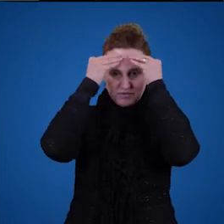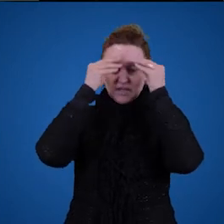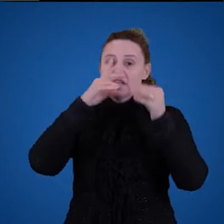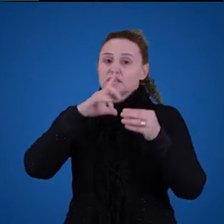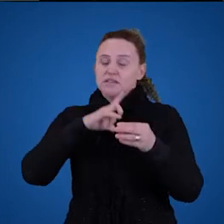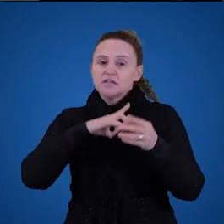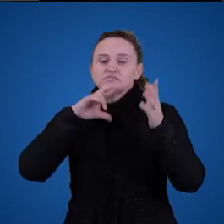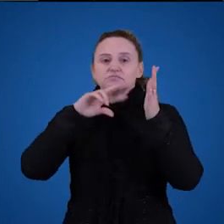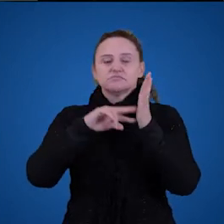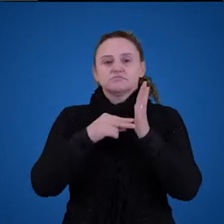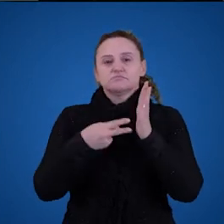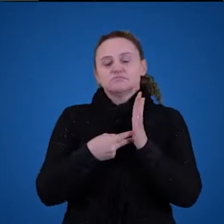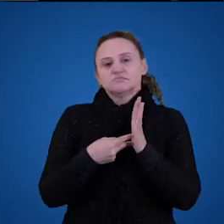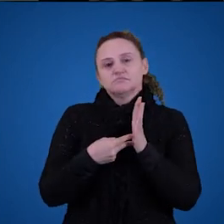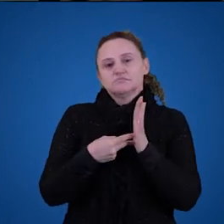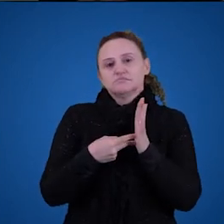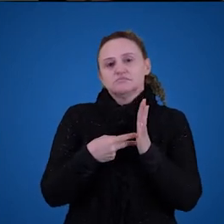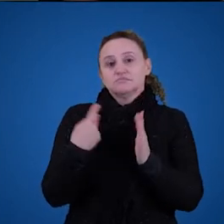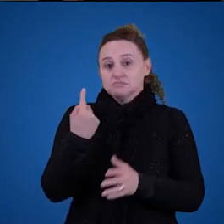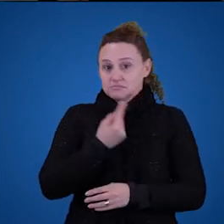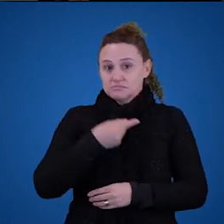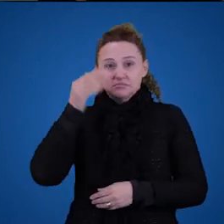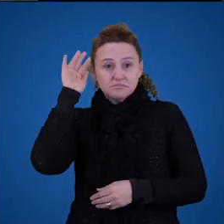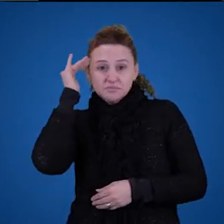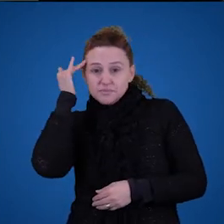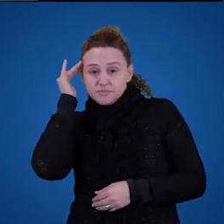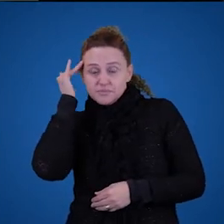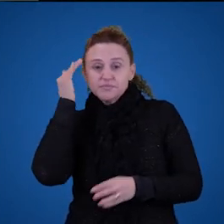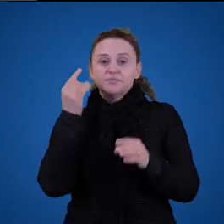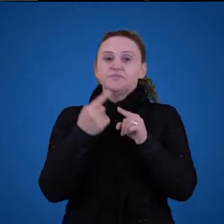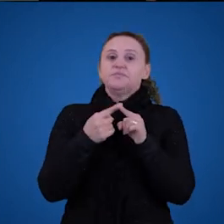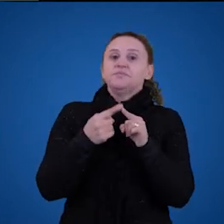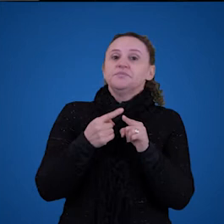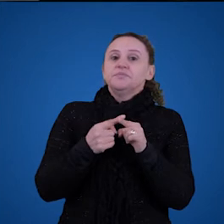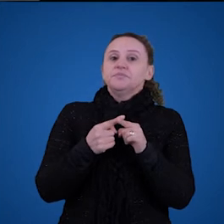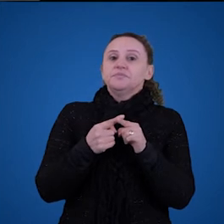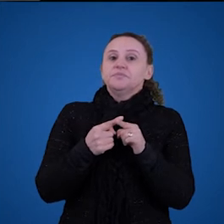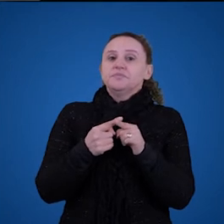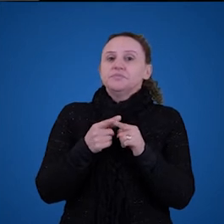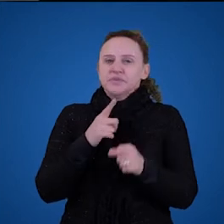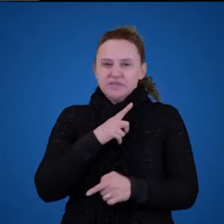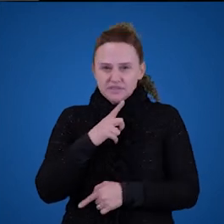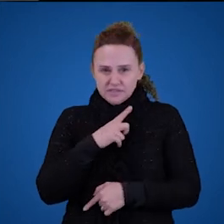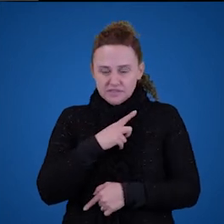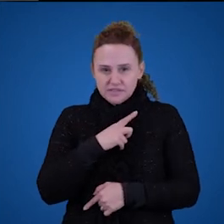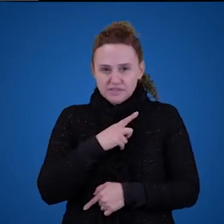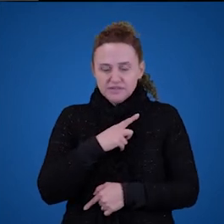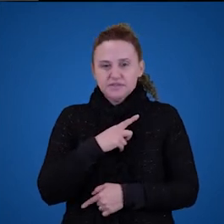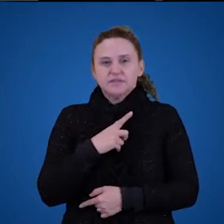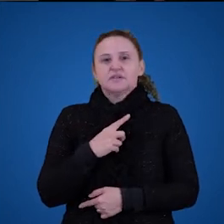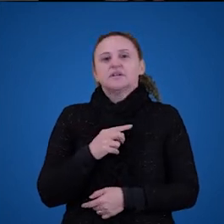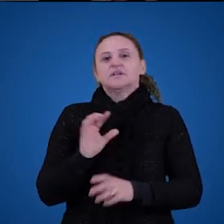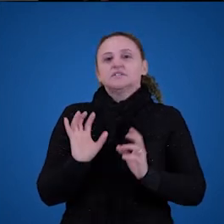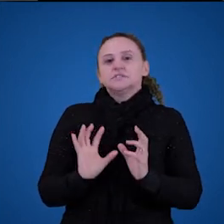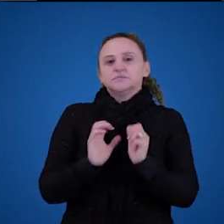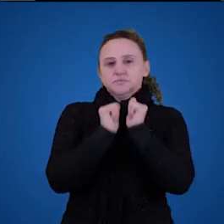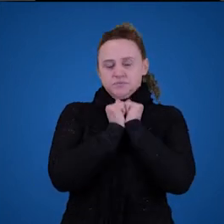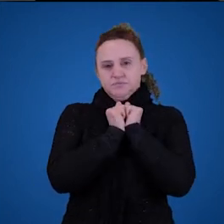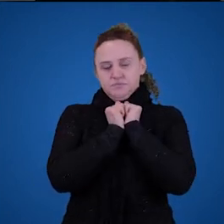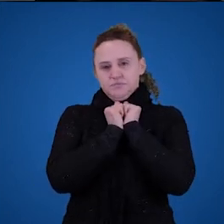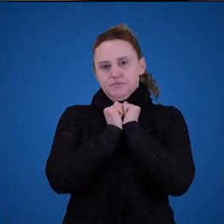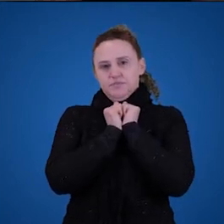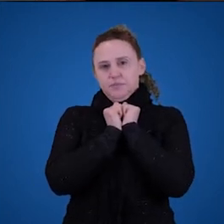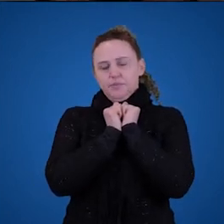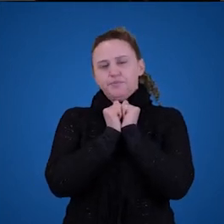possuem significado e nós podemos entendê-los por causa disso, porque elas estão, de alguma forma, atreladas a algo no mundo.